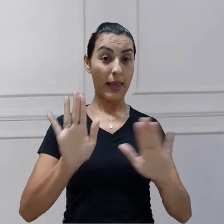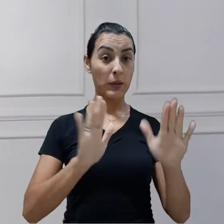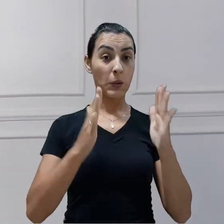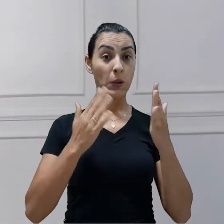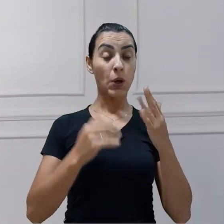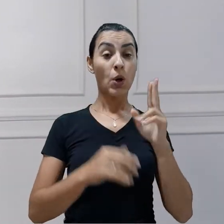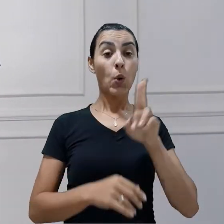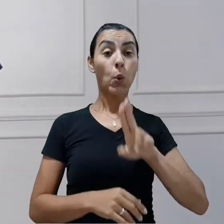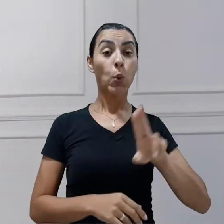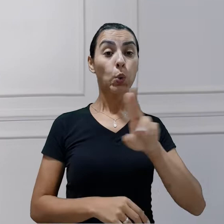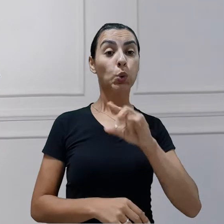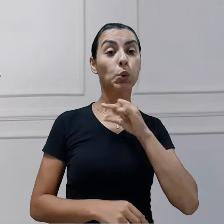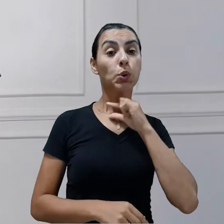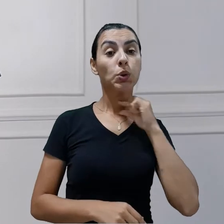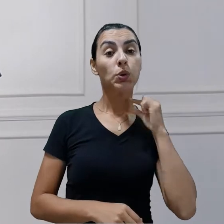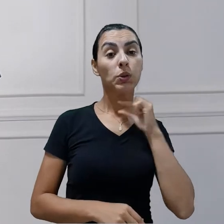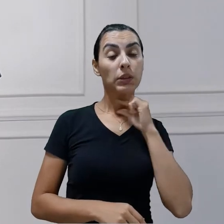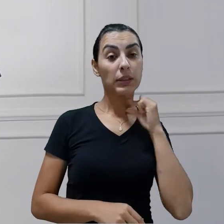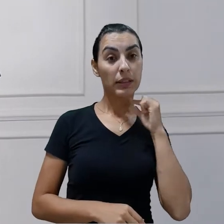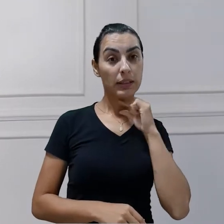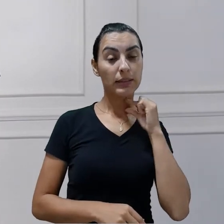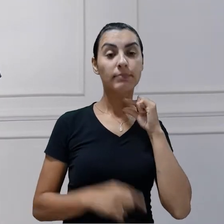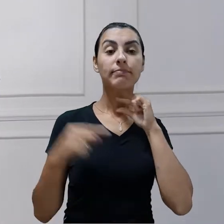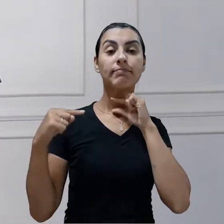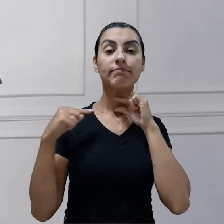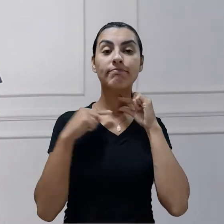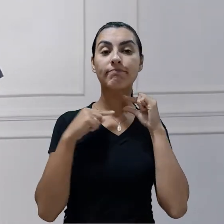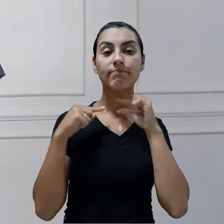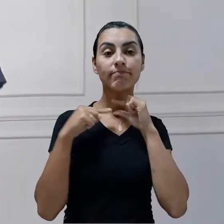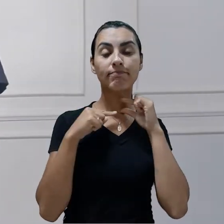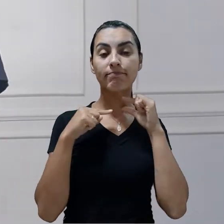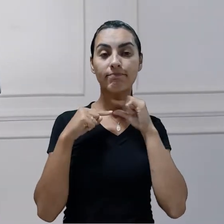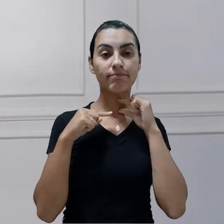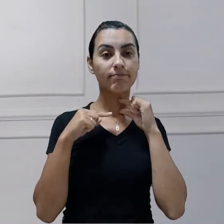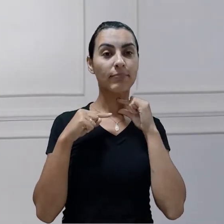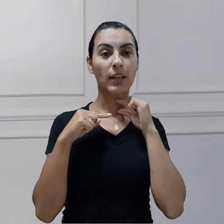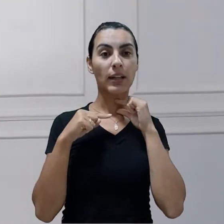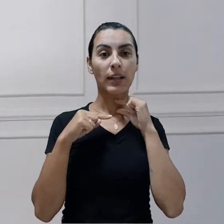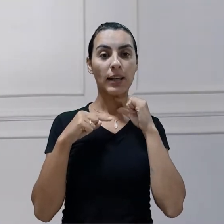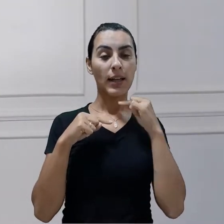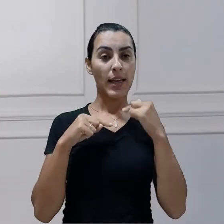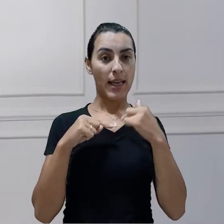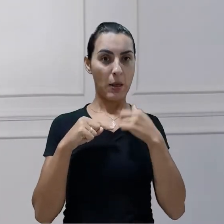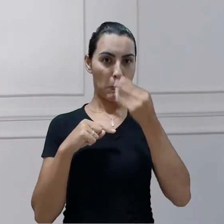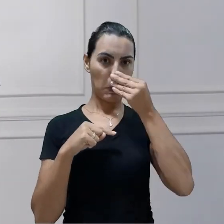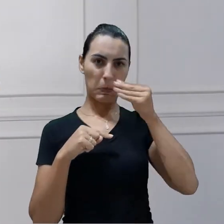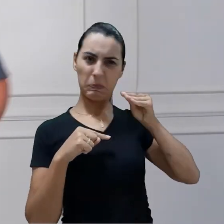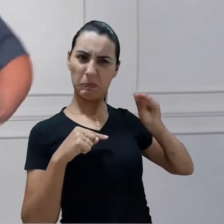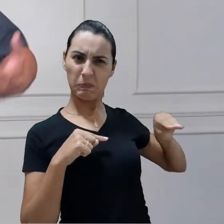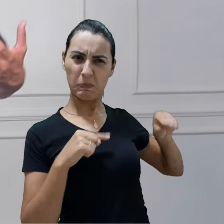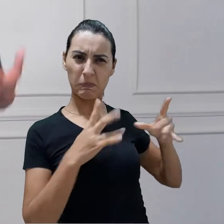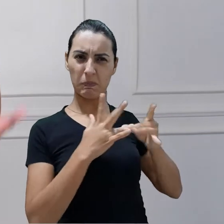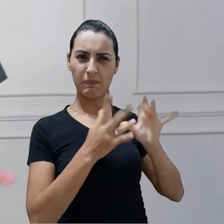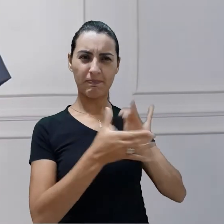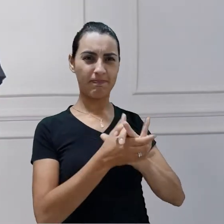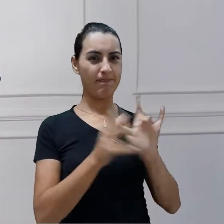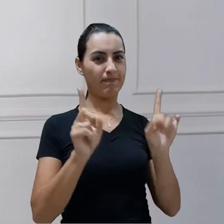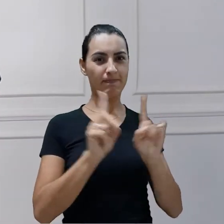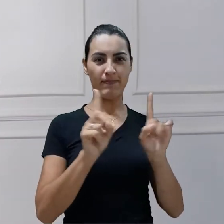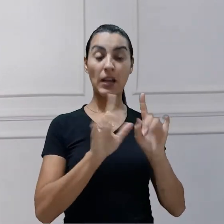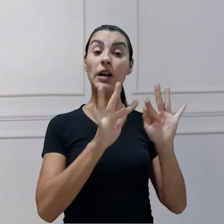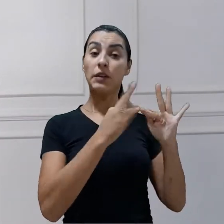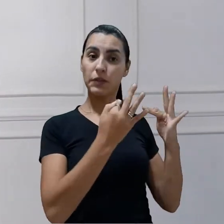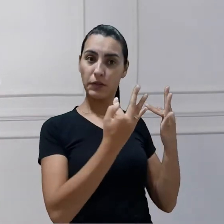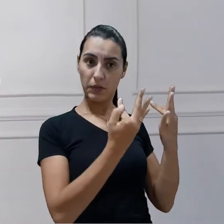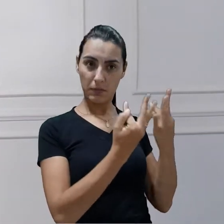uso do clérgima. Ao utilizá-lo, não estou dizendo para desmerecer a sua esposa, pelo contrário, a família é